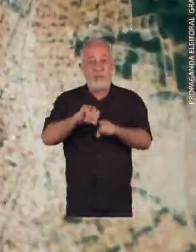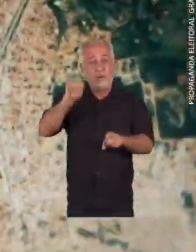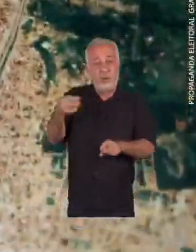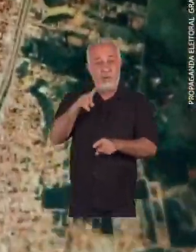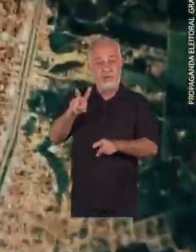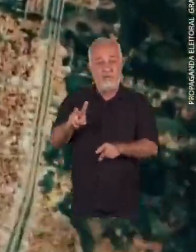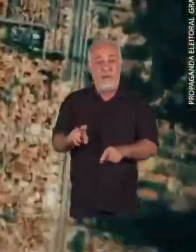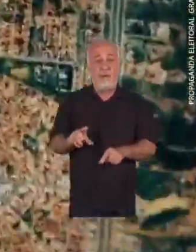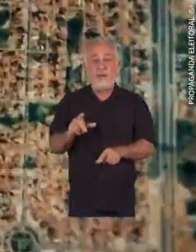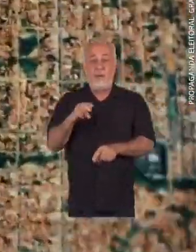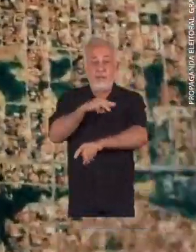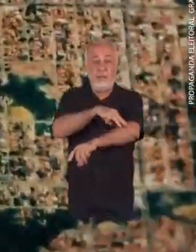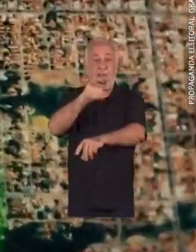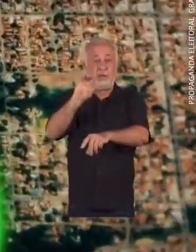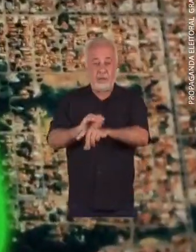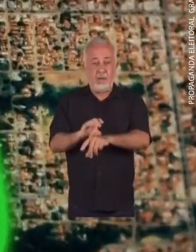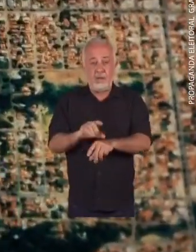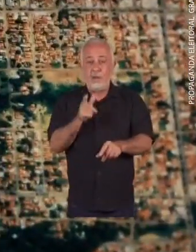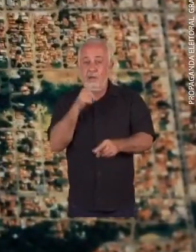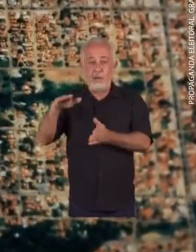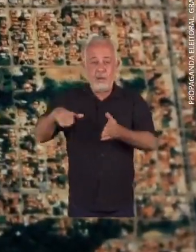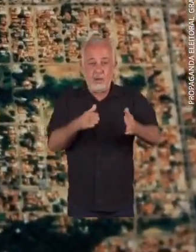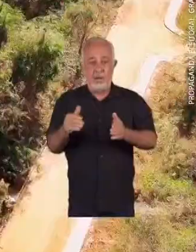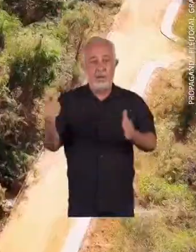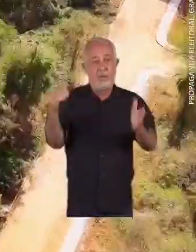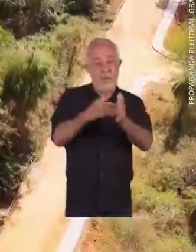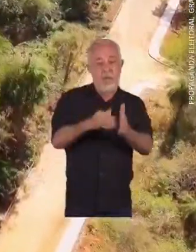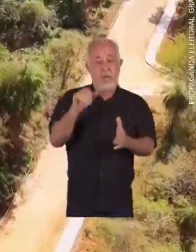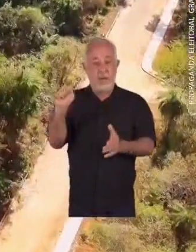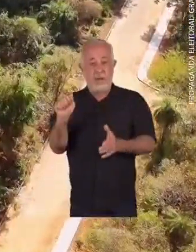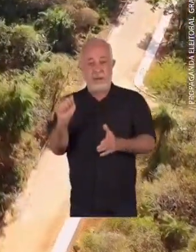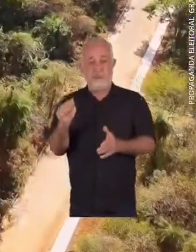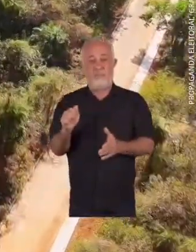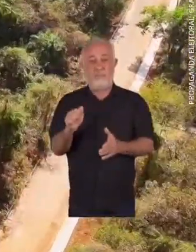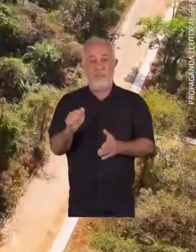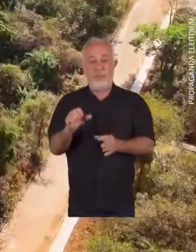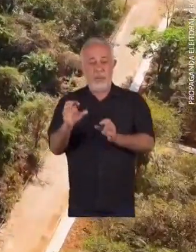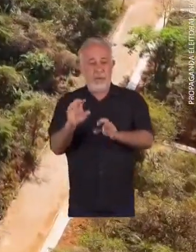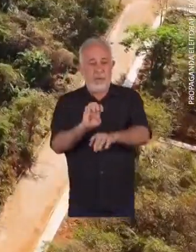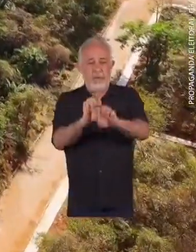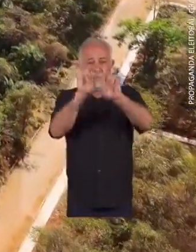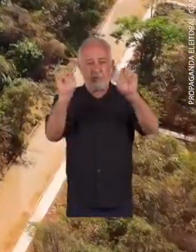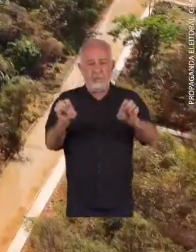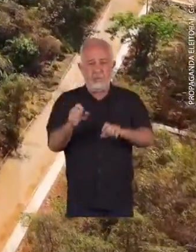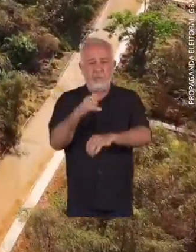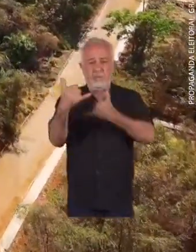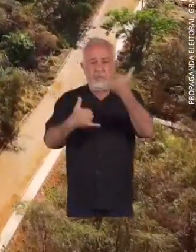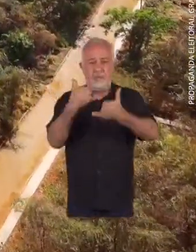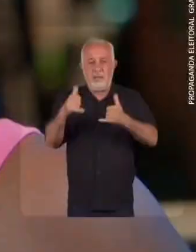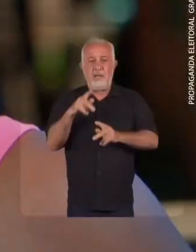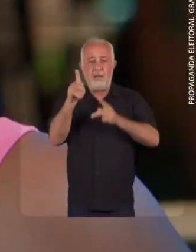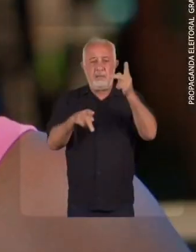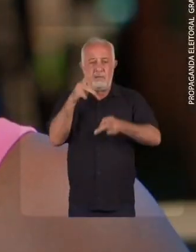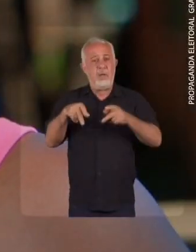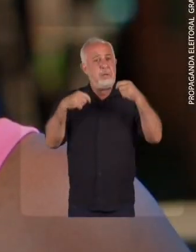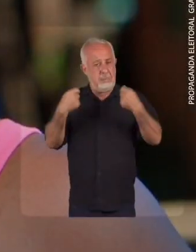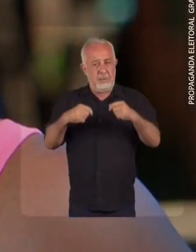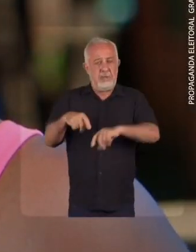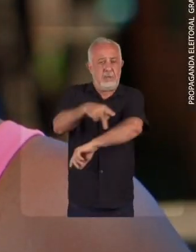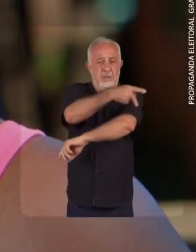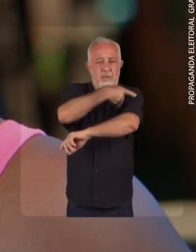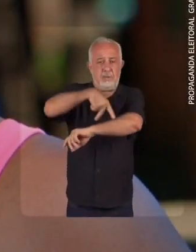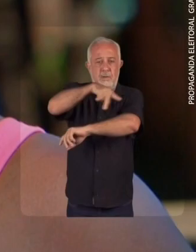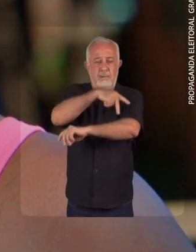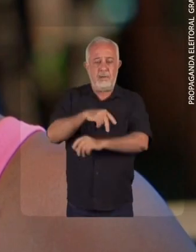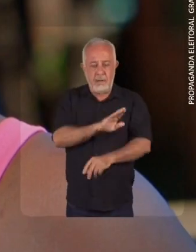do Sol e o Parque João do Vale no Córrego Machado, entre os aurenins, com toda a estrutura para o lazer da população. A gente precisa